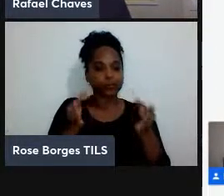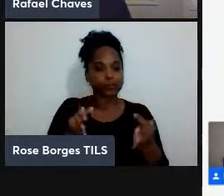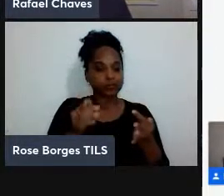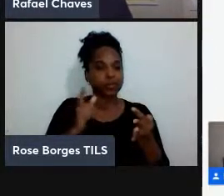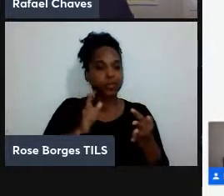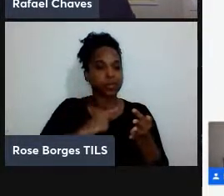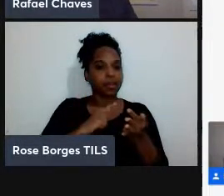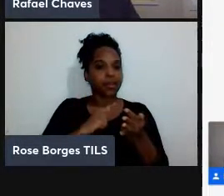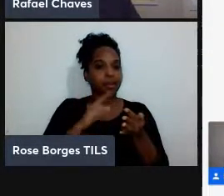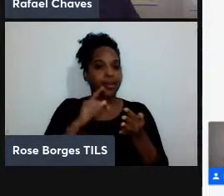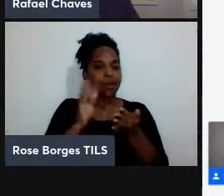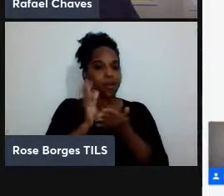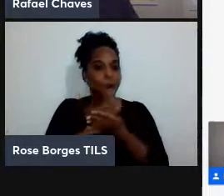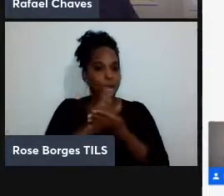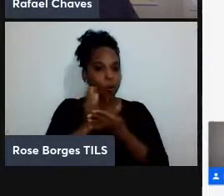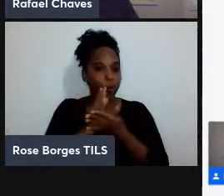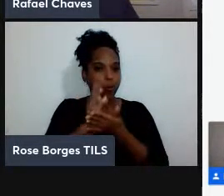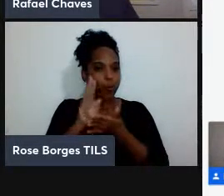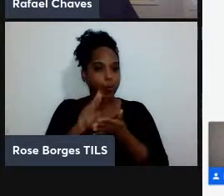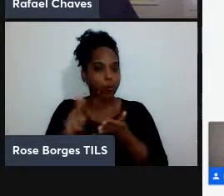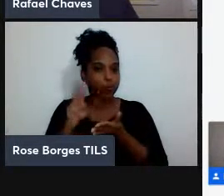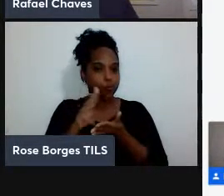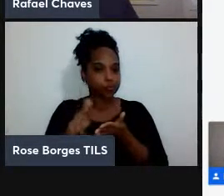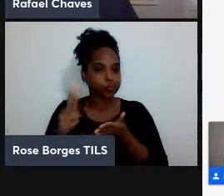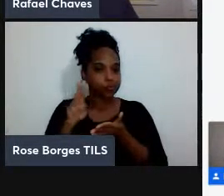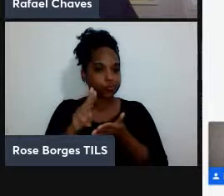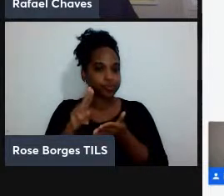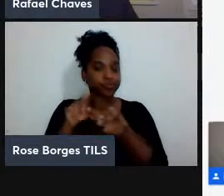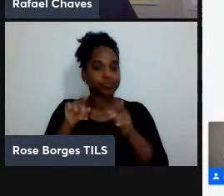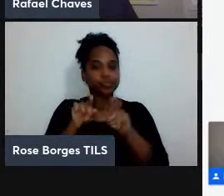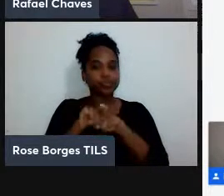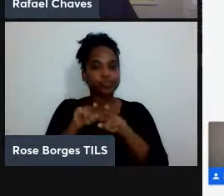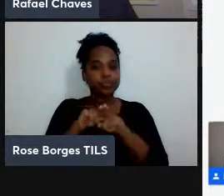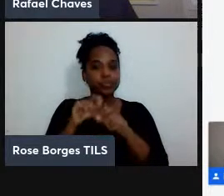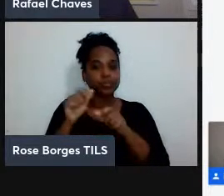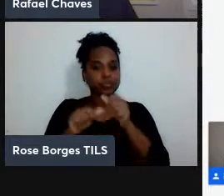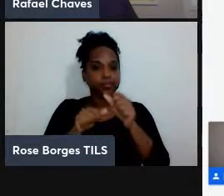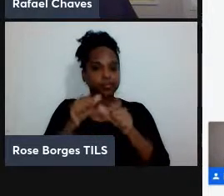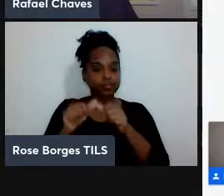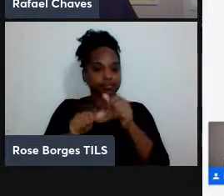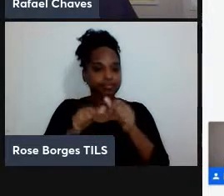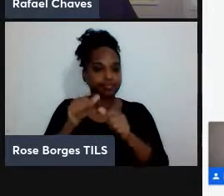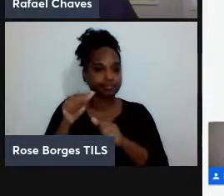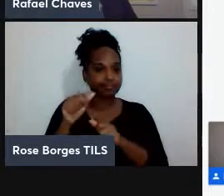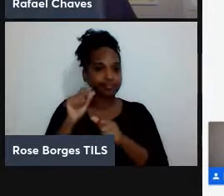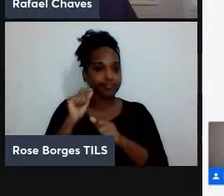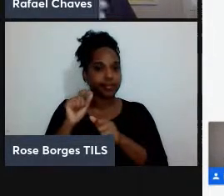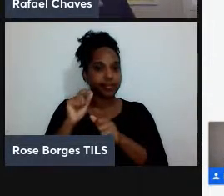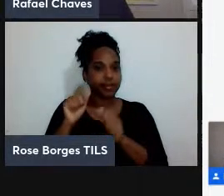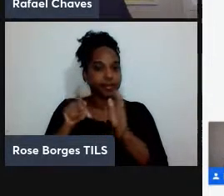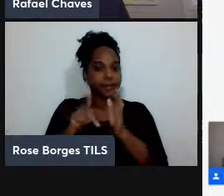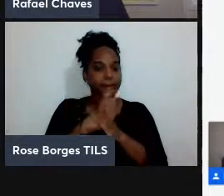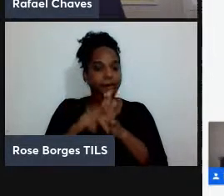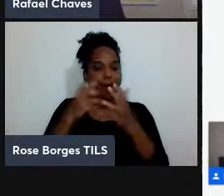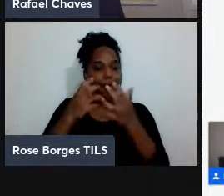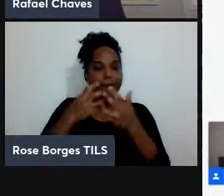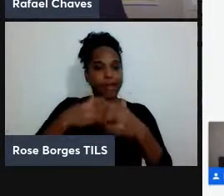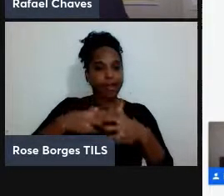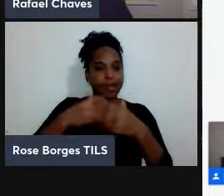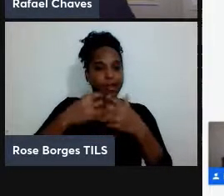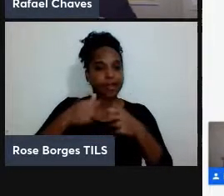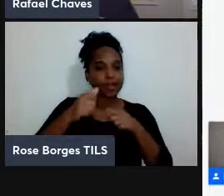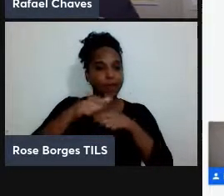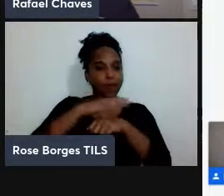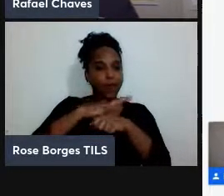aplicações aí no caso da unificação da relatividade e mecânica quântica é buracos